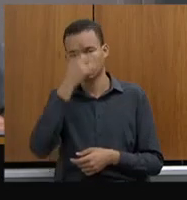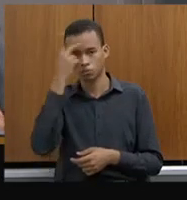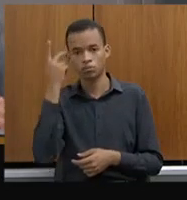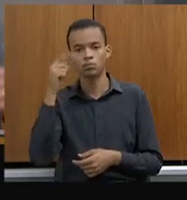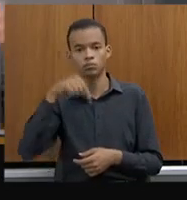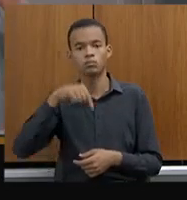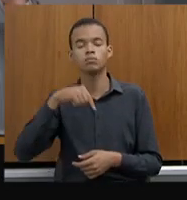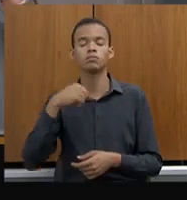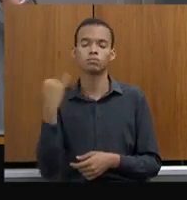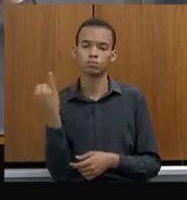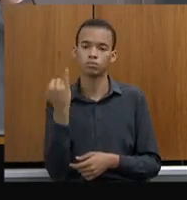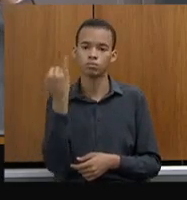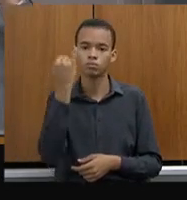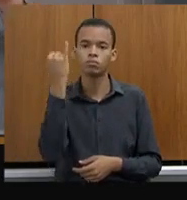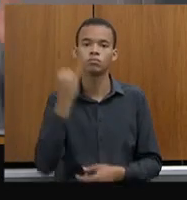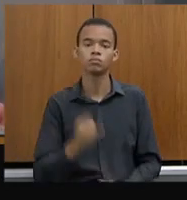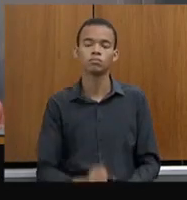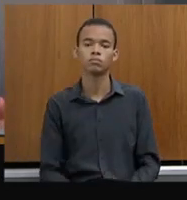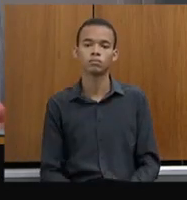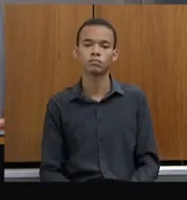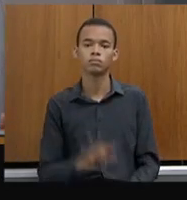mas nós temos hoje